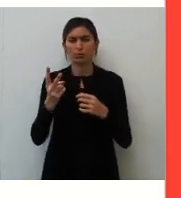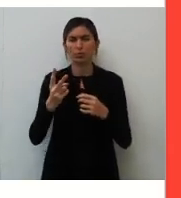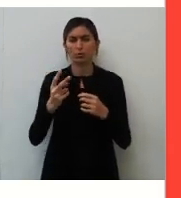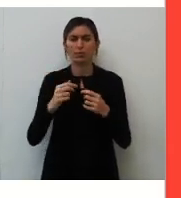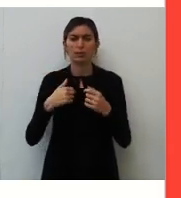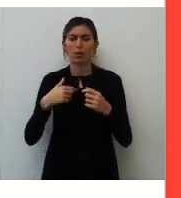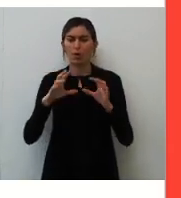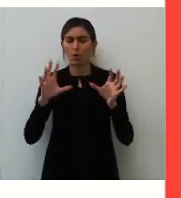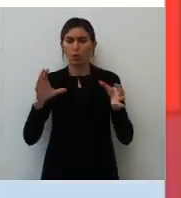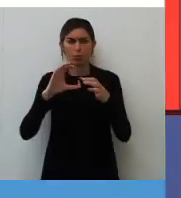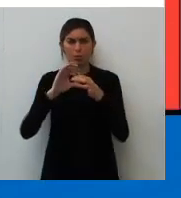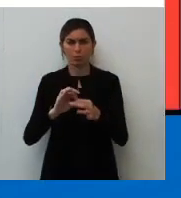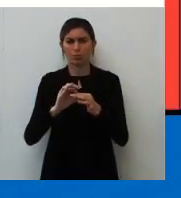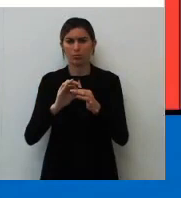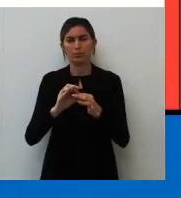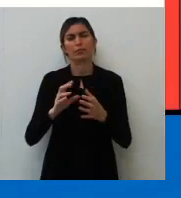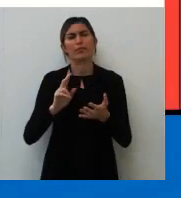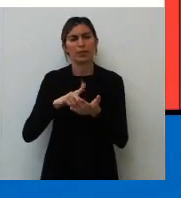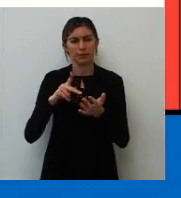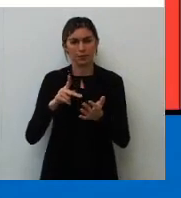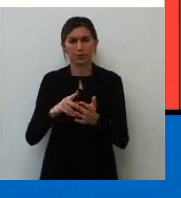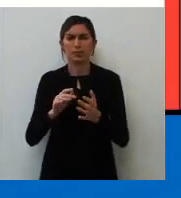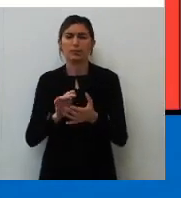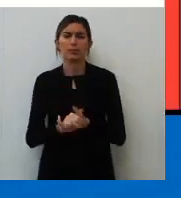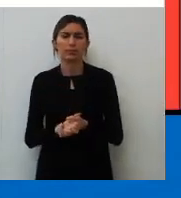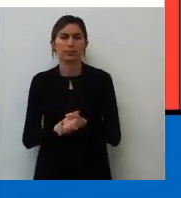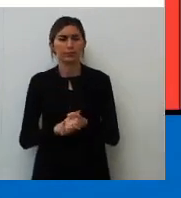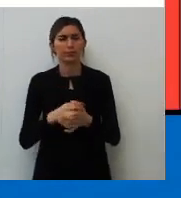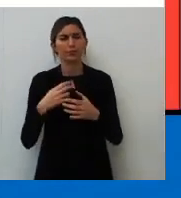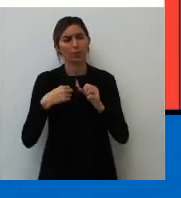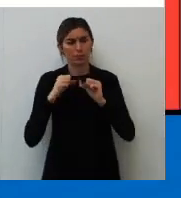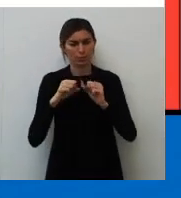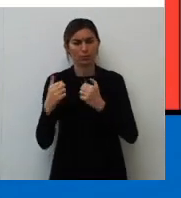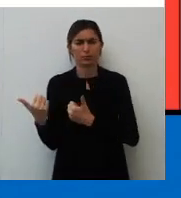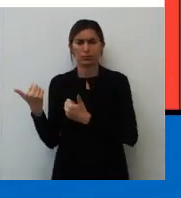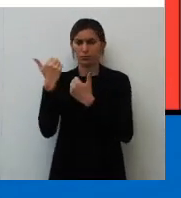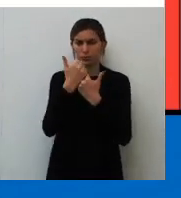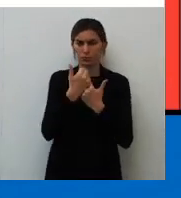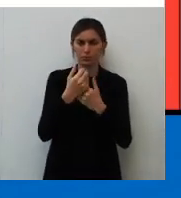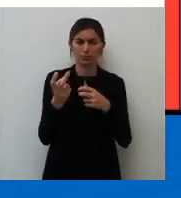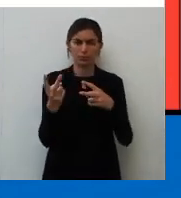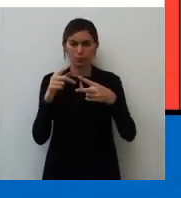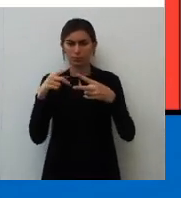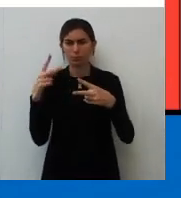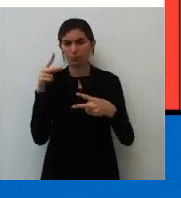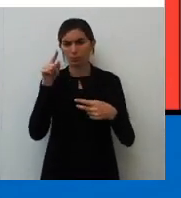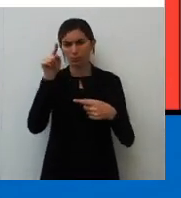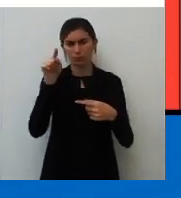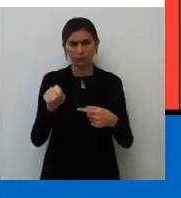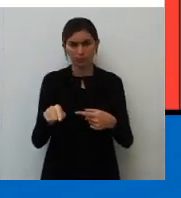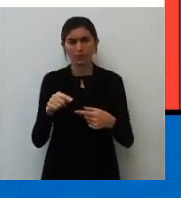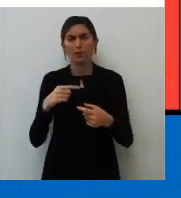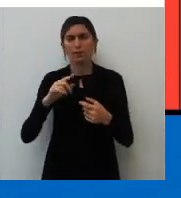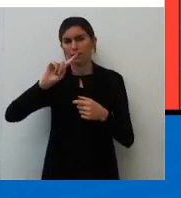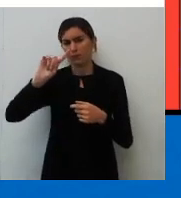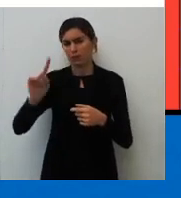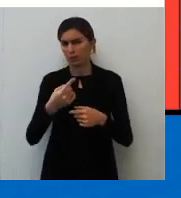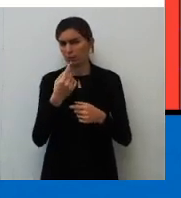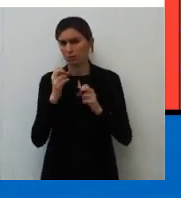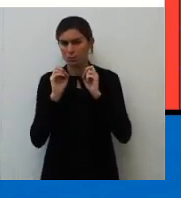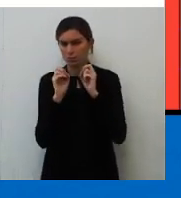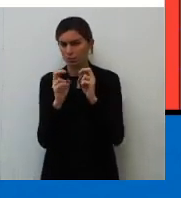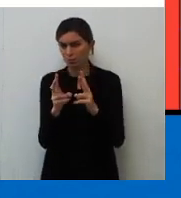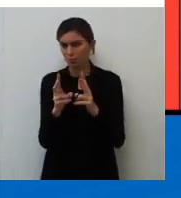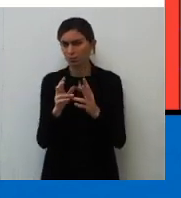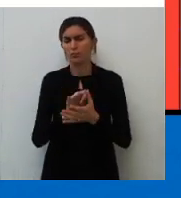pela conjunção. É verdade. Veja lá. Eu poderia substituir esses dois pontos por uma vírgula, ok?